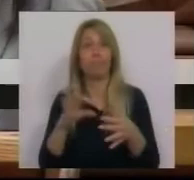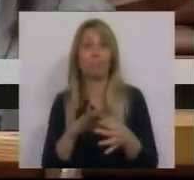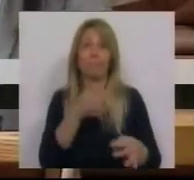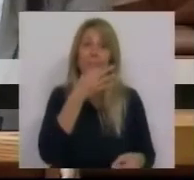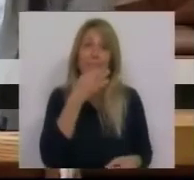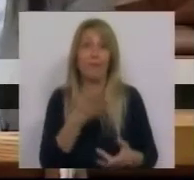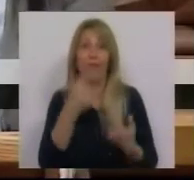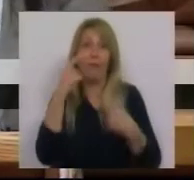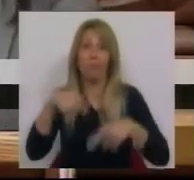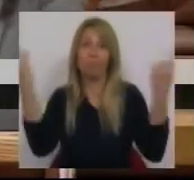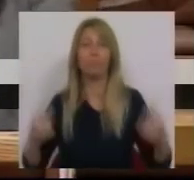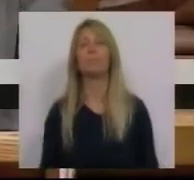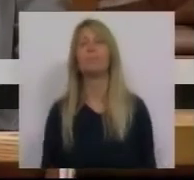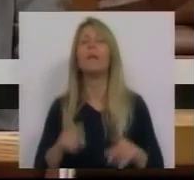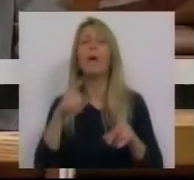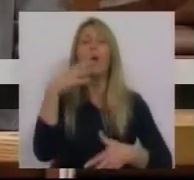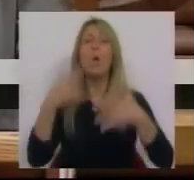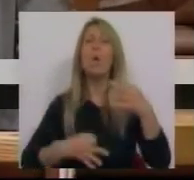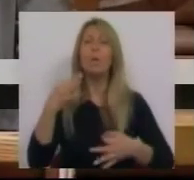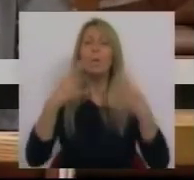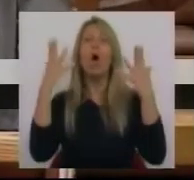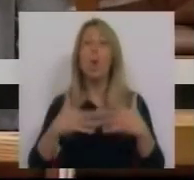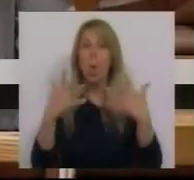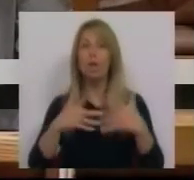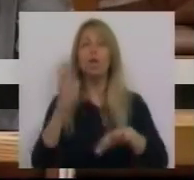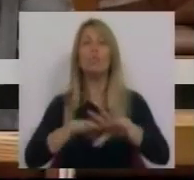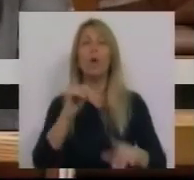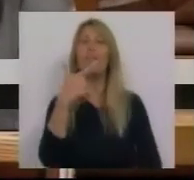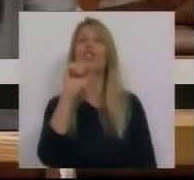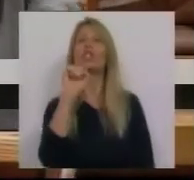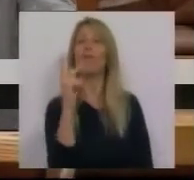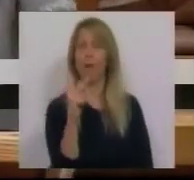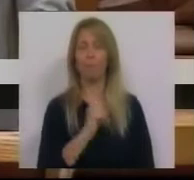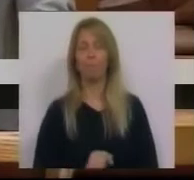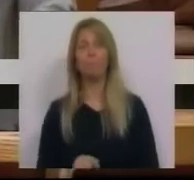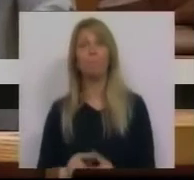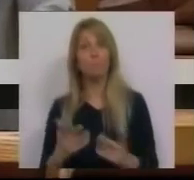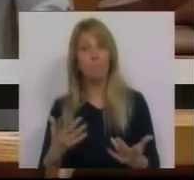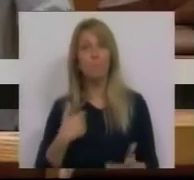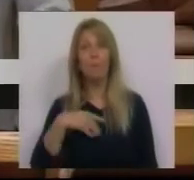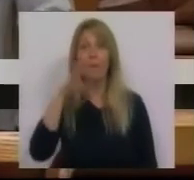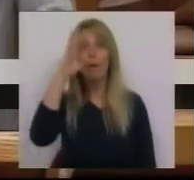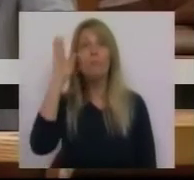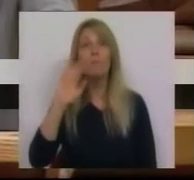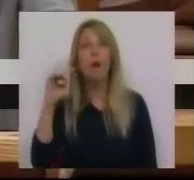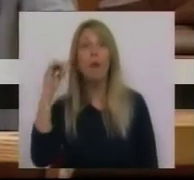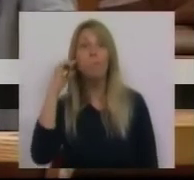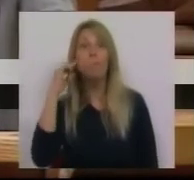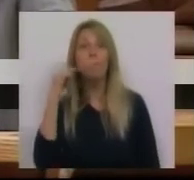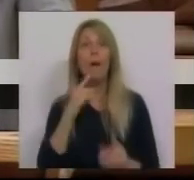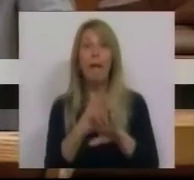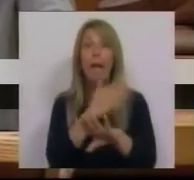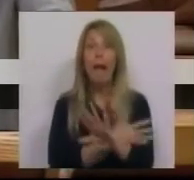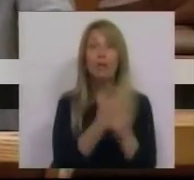propósito no relatório do Tribunal de Contras sobre o TGV. Aí ficámos a saber o que nunca soubemos nas duas auditorias